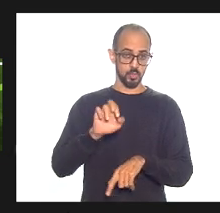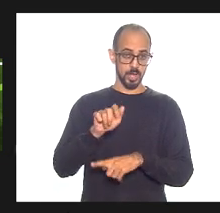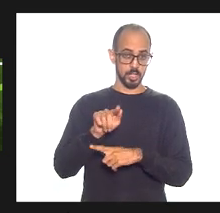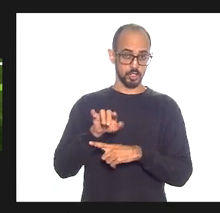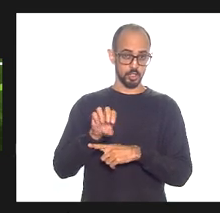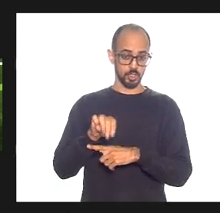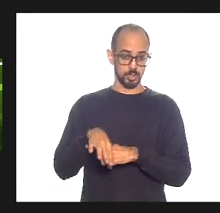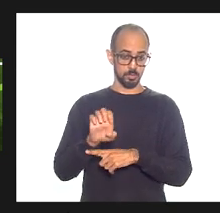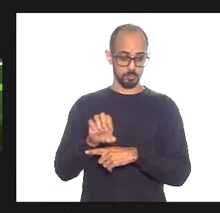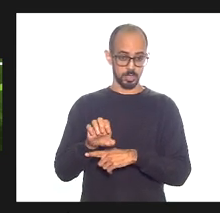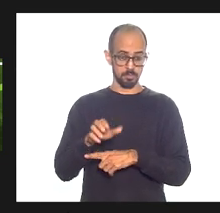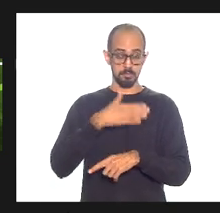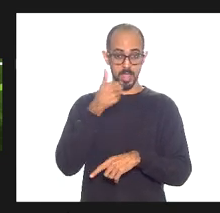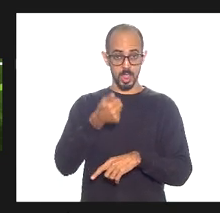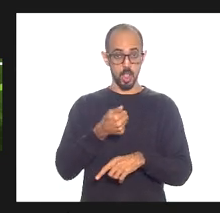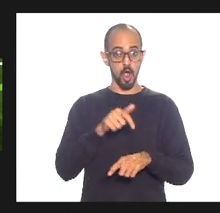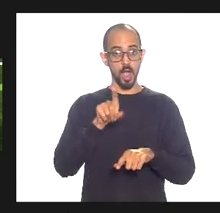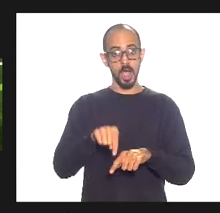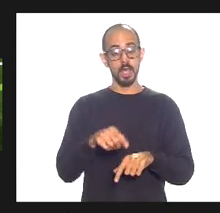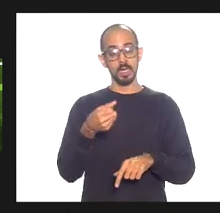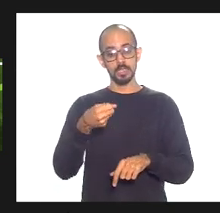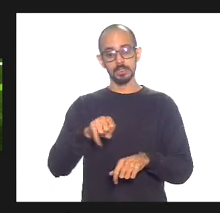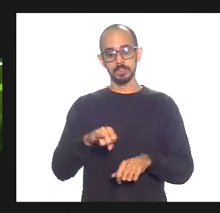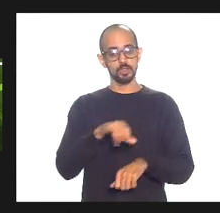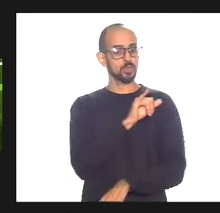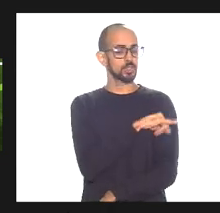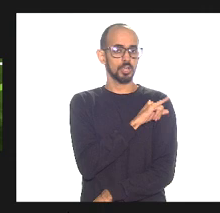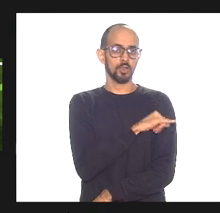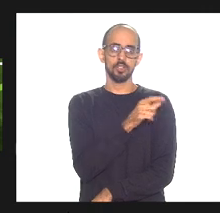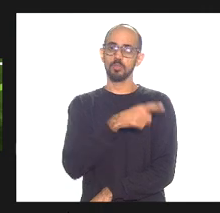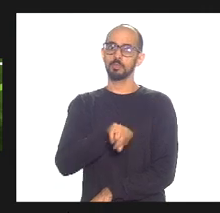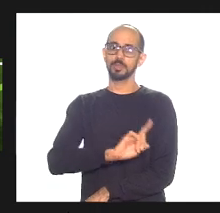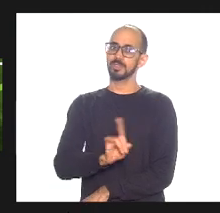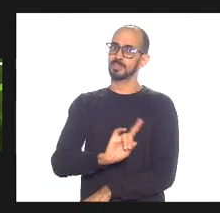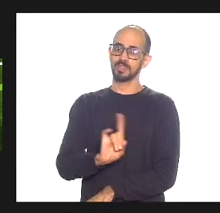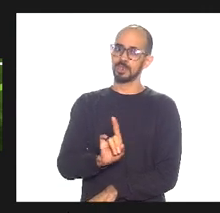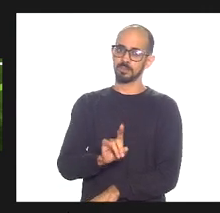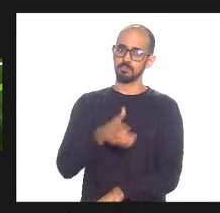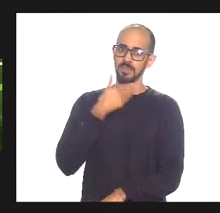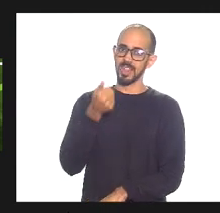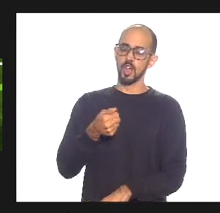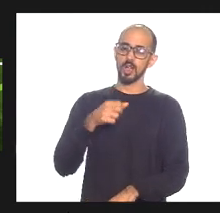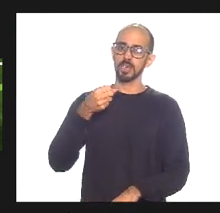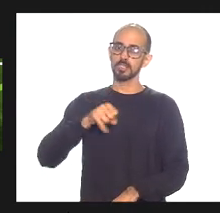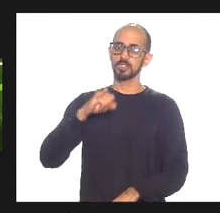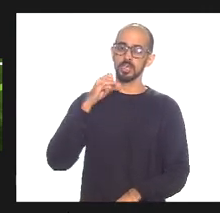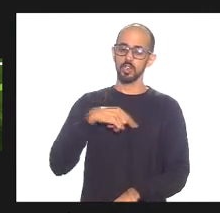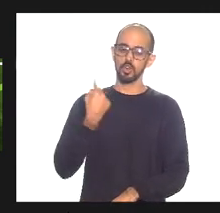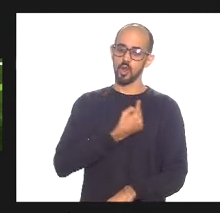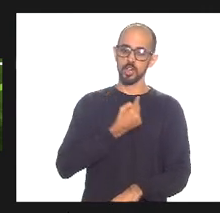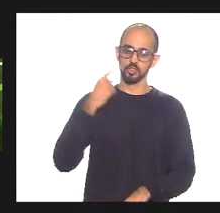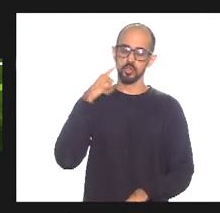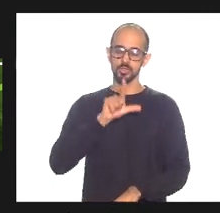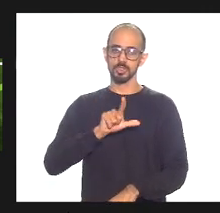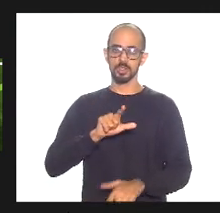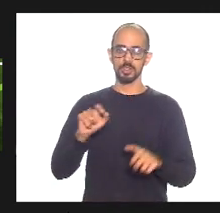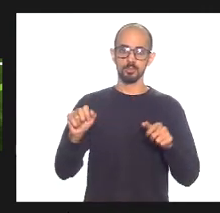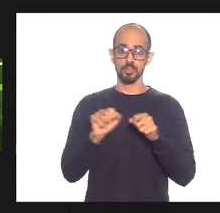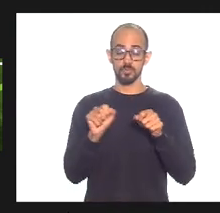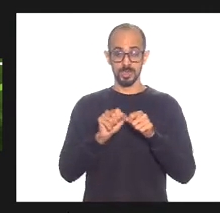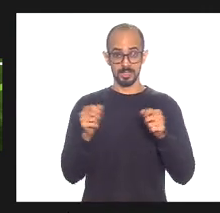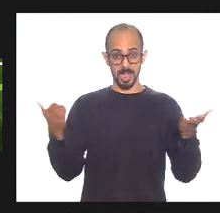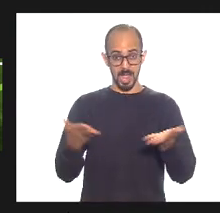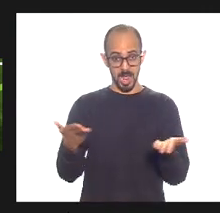melhor seria se o Rio de Janeiro não precisasse do regime de recuperação fiscal melhor seria se nós conseguíssemos estabelecer